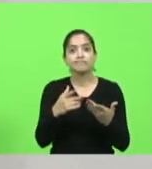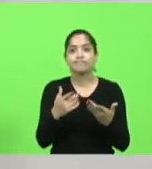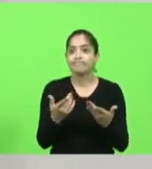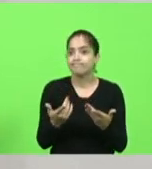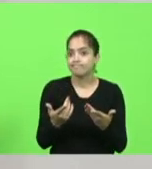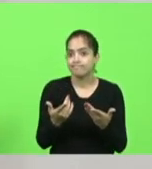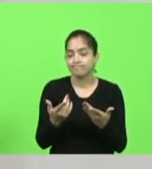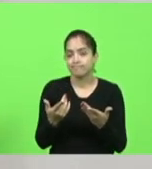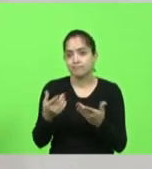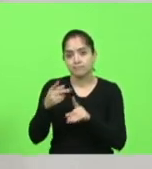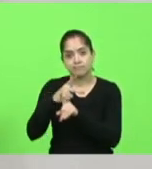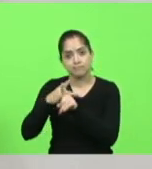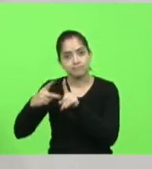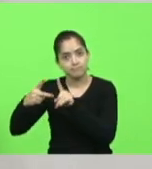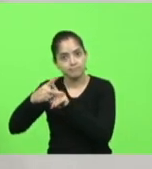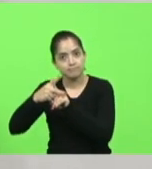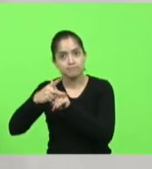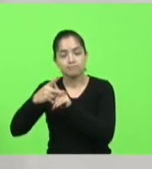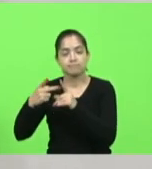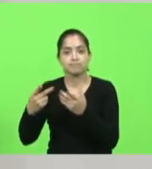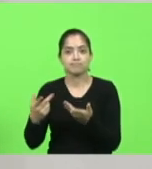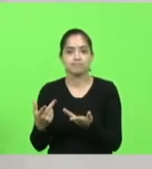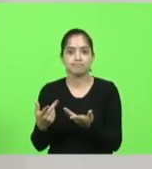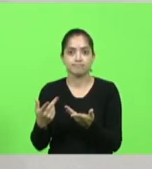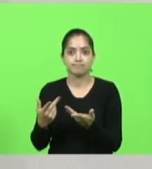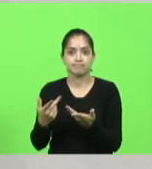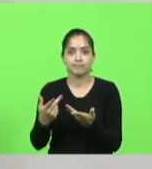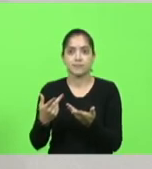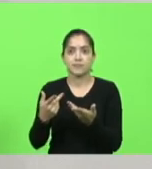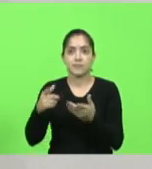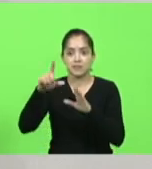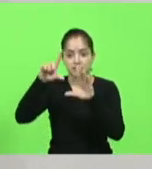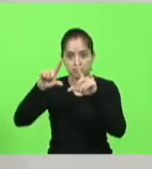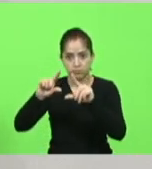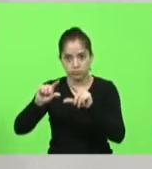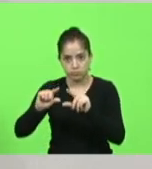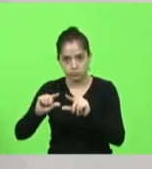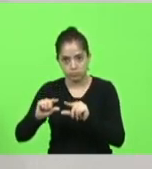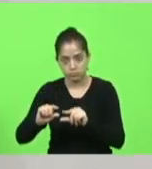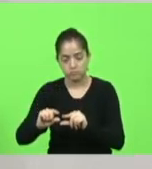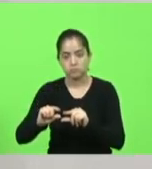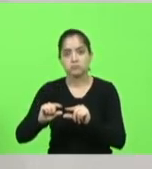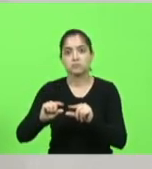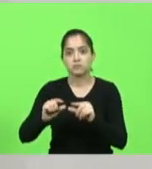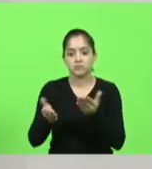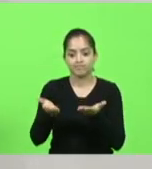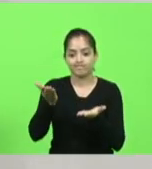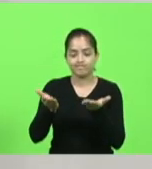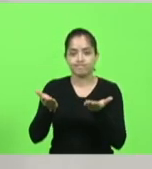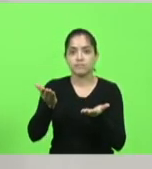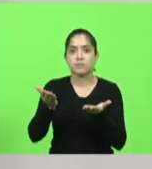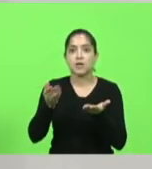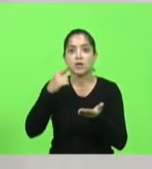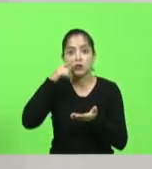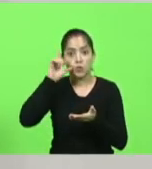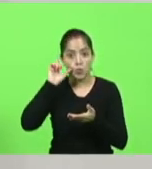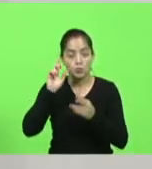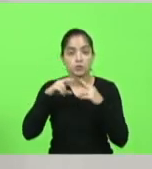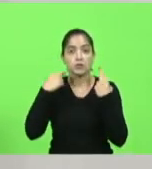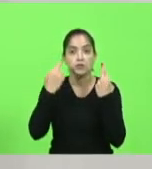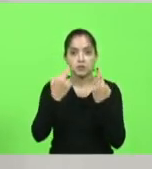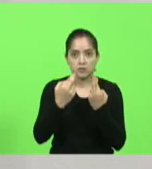Previdência, do Mambaque só. Então, nós estamos buscando. Ontem, a reunião foi